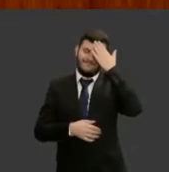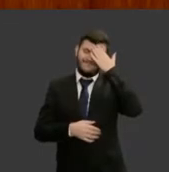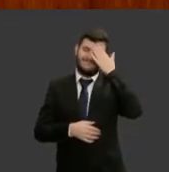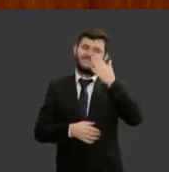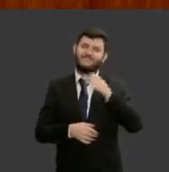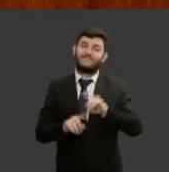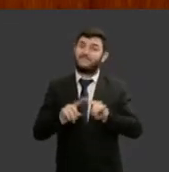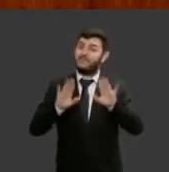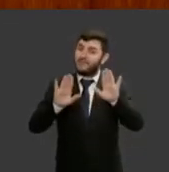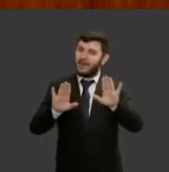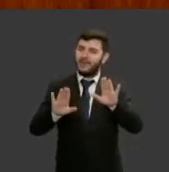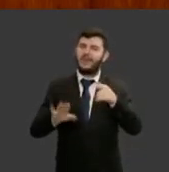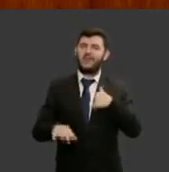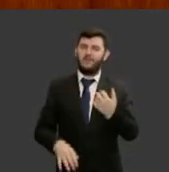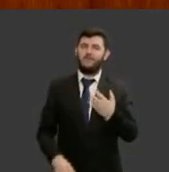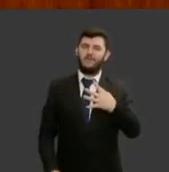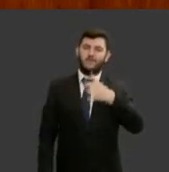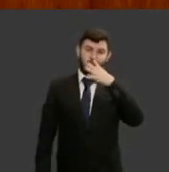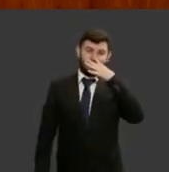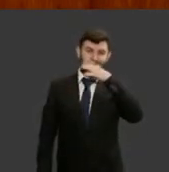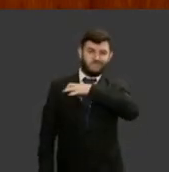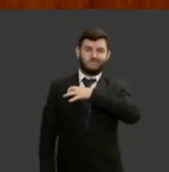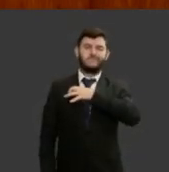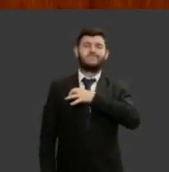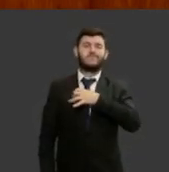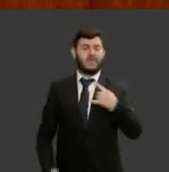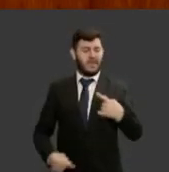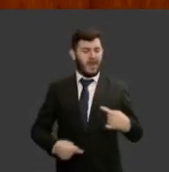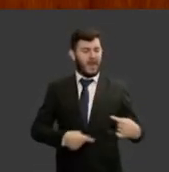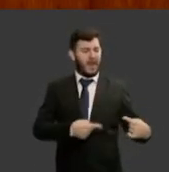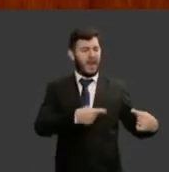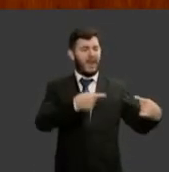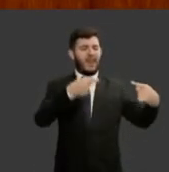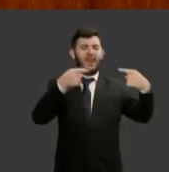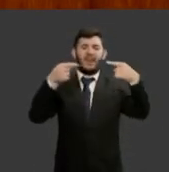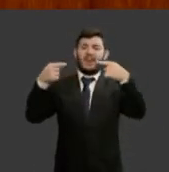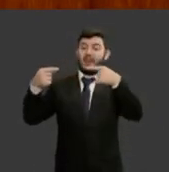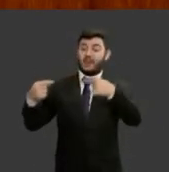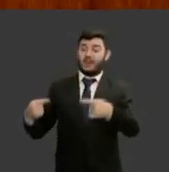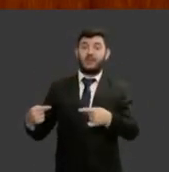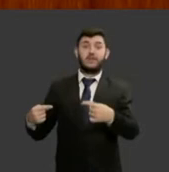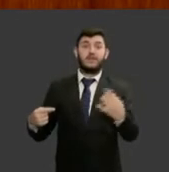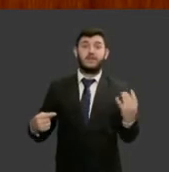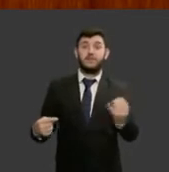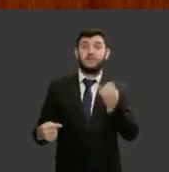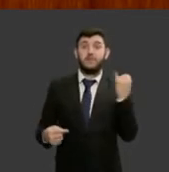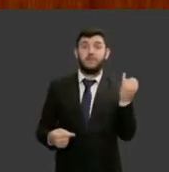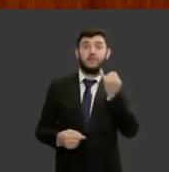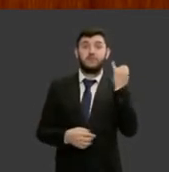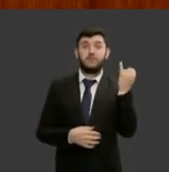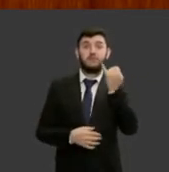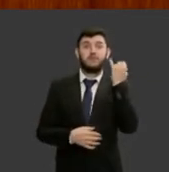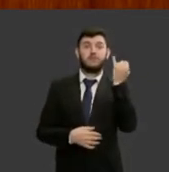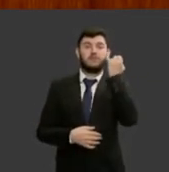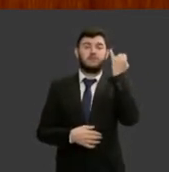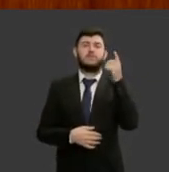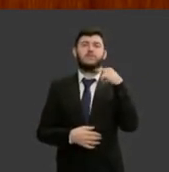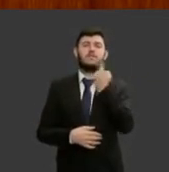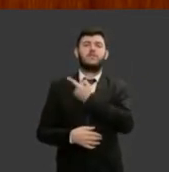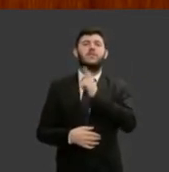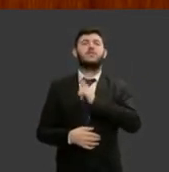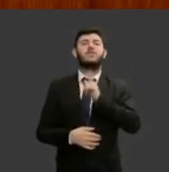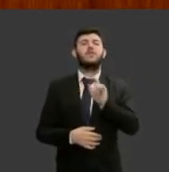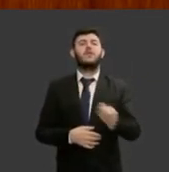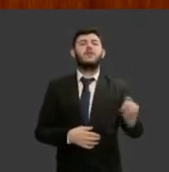vez insisto na importância do debate desses temas de se lançar luz sobre essas sombras de